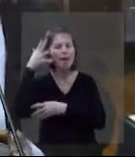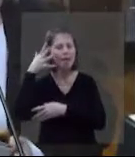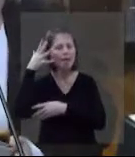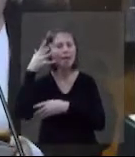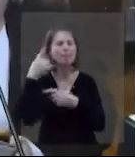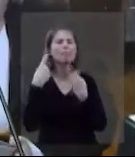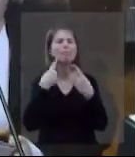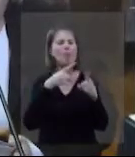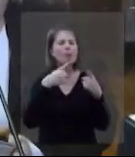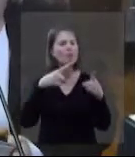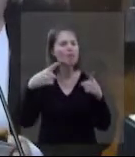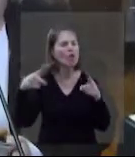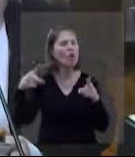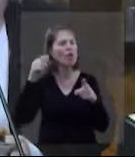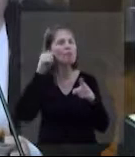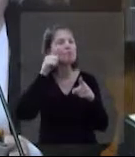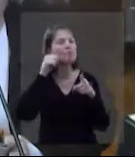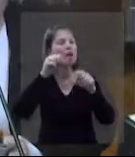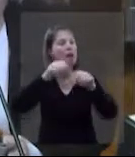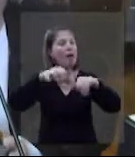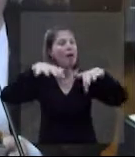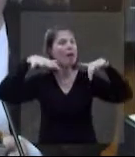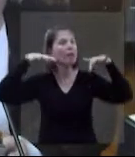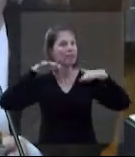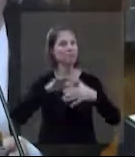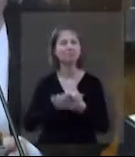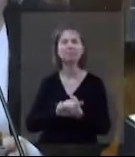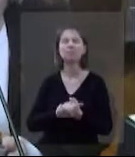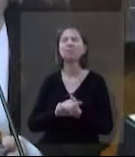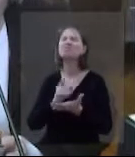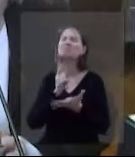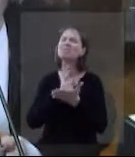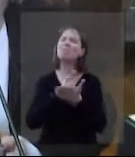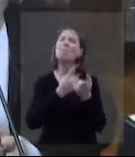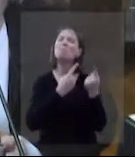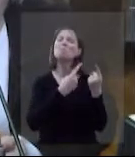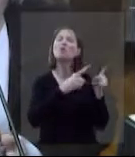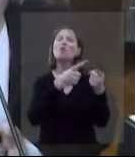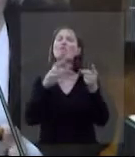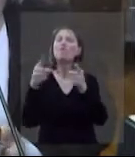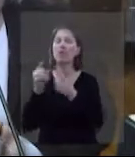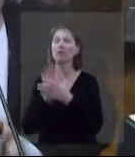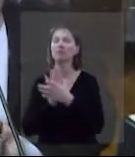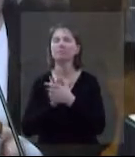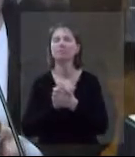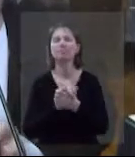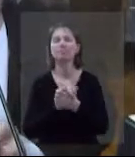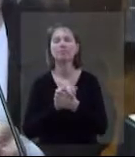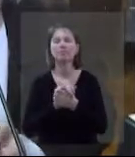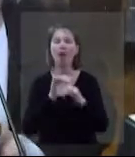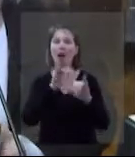Ah, história é boa. Eu estava em Ponta Grossa, comunidade de Santa Cruz. Eu lembro assim, aí eu sempre faço, eu provoco, palestra de mulher.